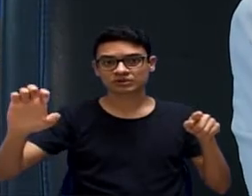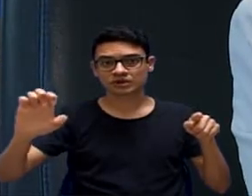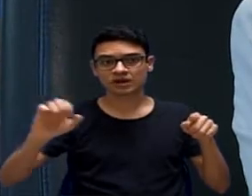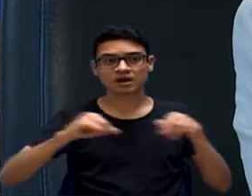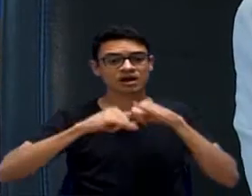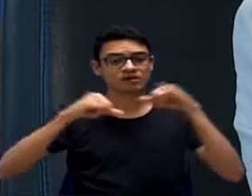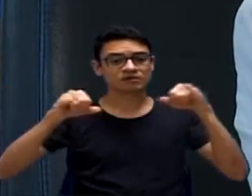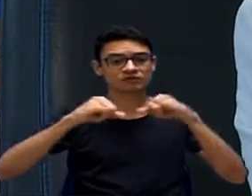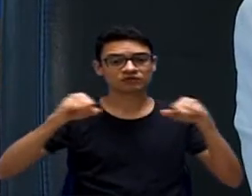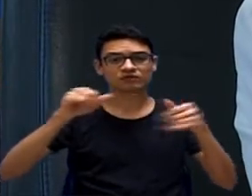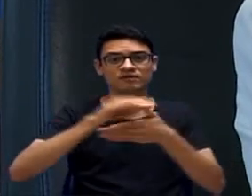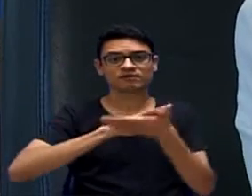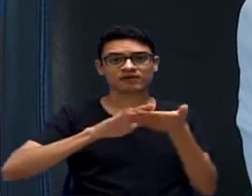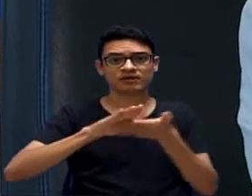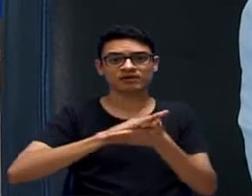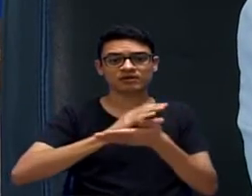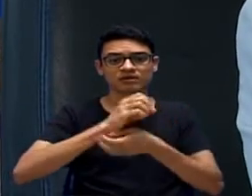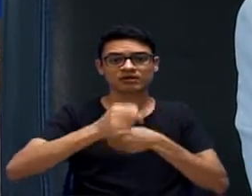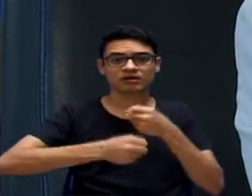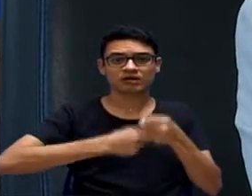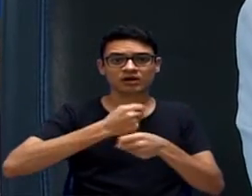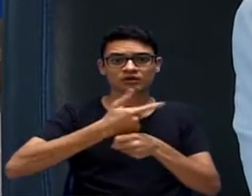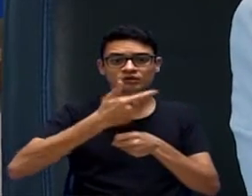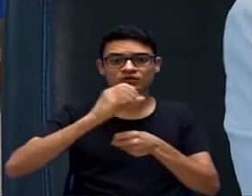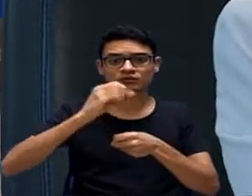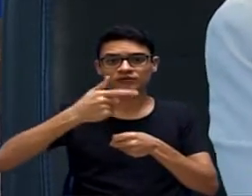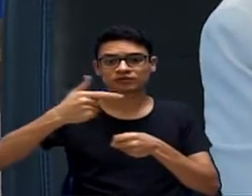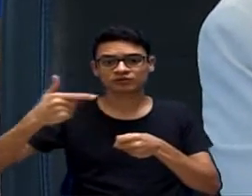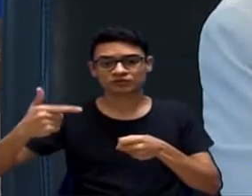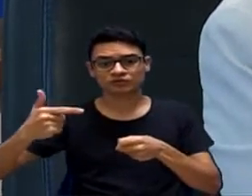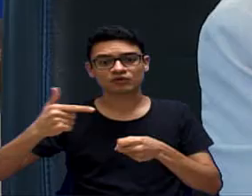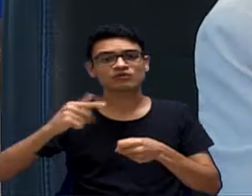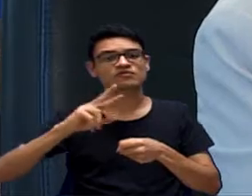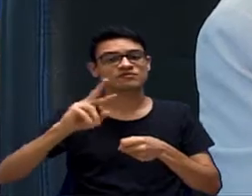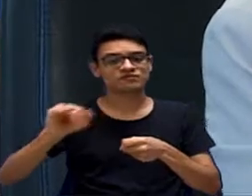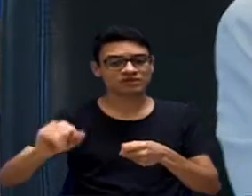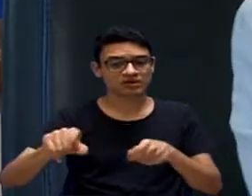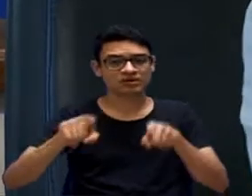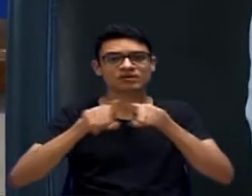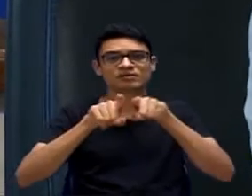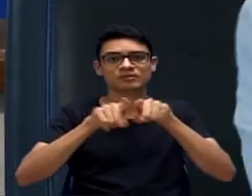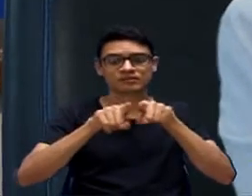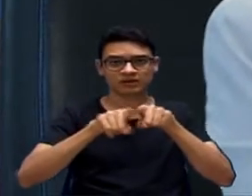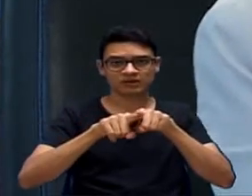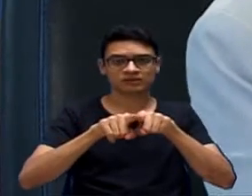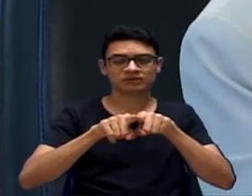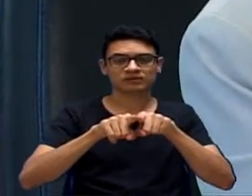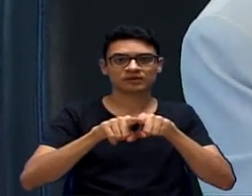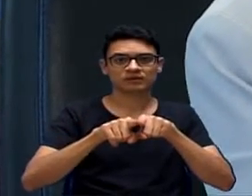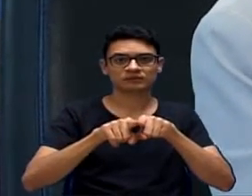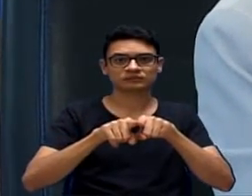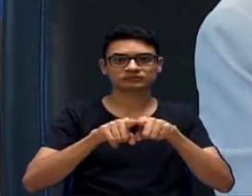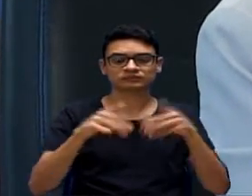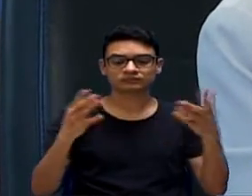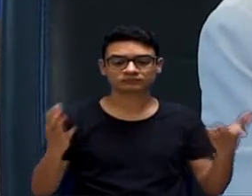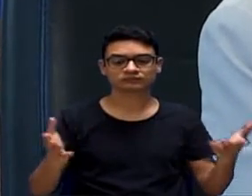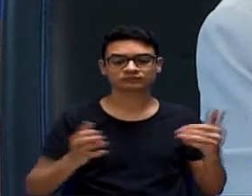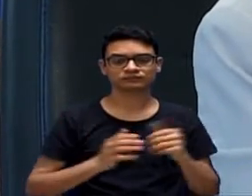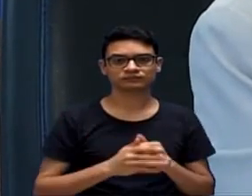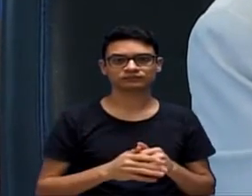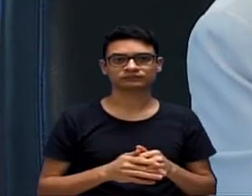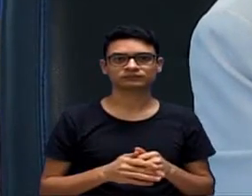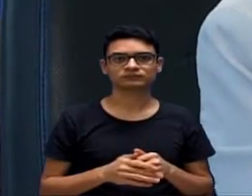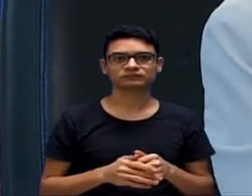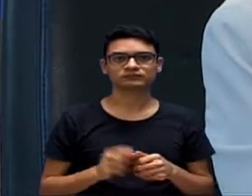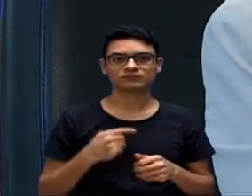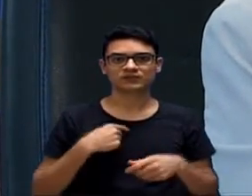e no ano de 2022 também. Então, quanto mais eu espalho a cidade, mais eu preciso da